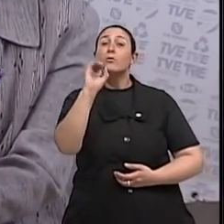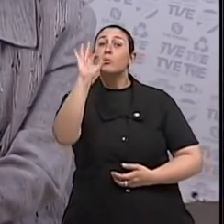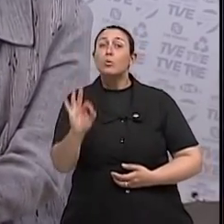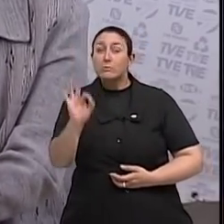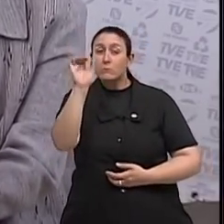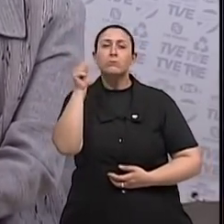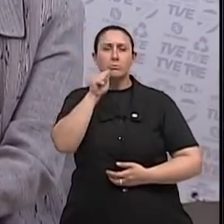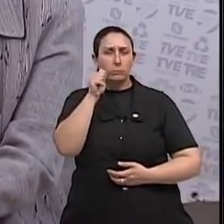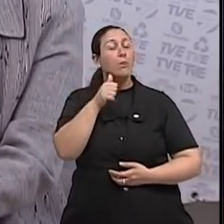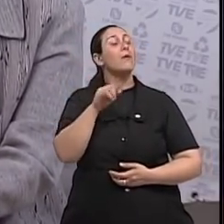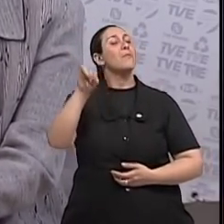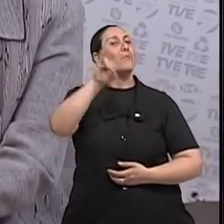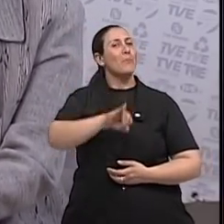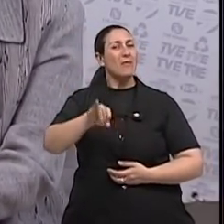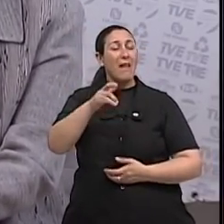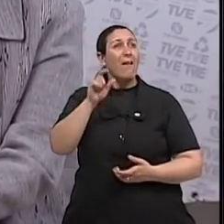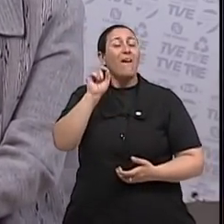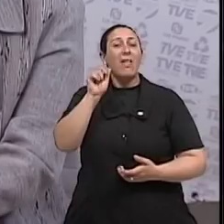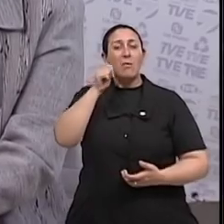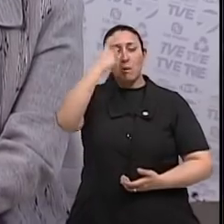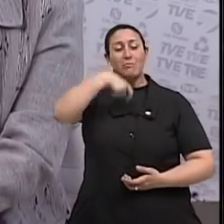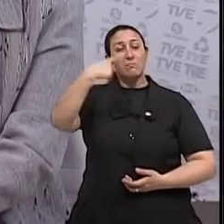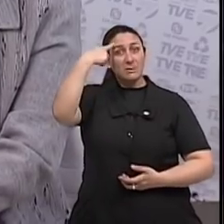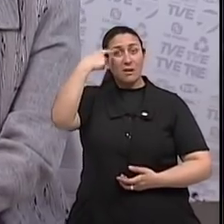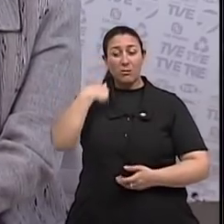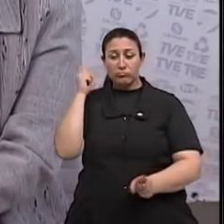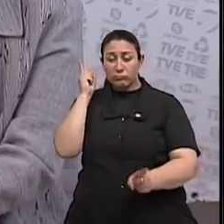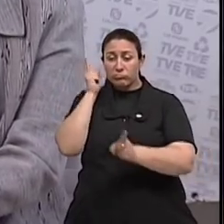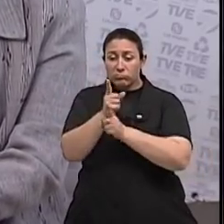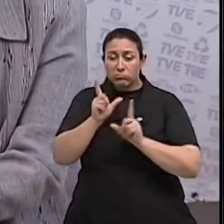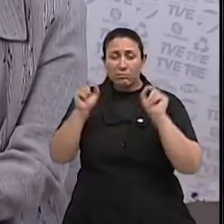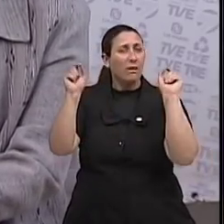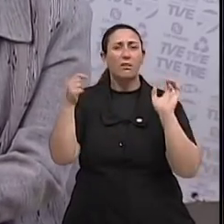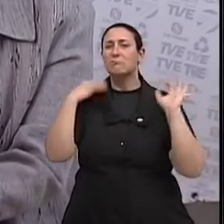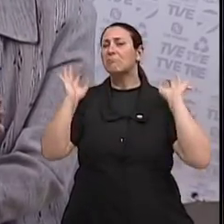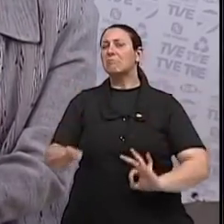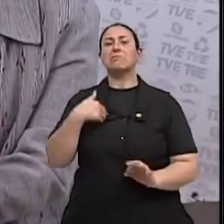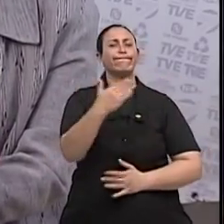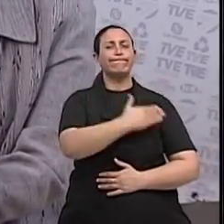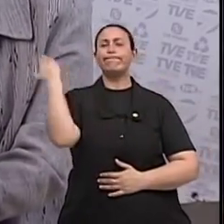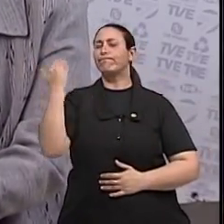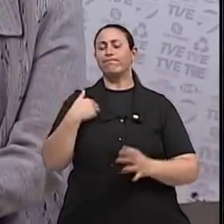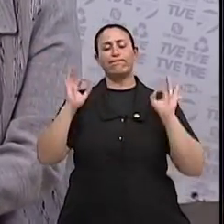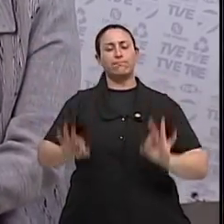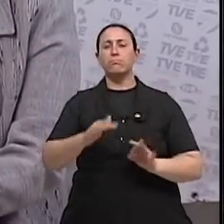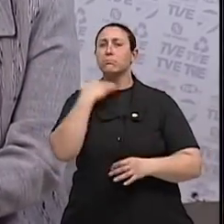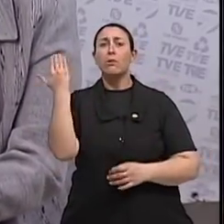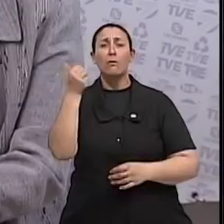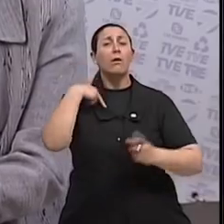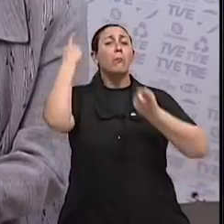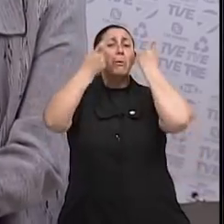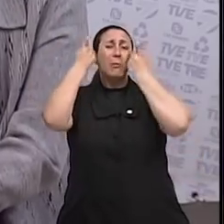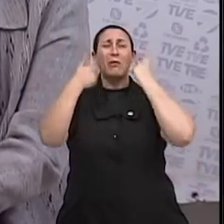diagnóstico de câncer é uma sentença de morte. Isso que assusta as mulheres e, muitas vezes, não procuram um médico com medo de